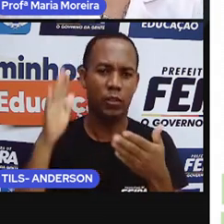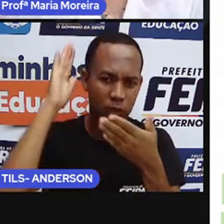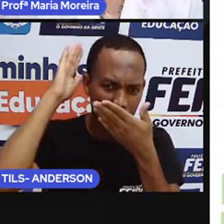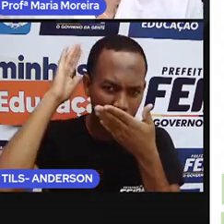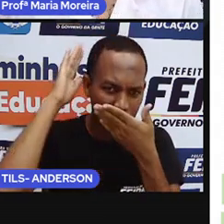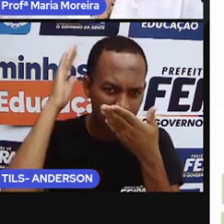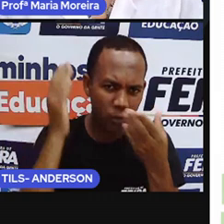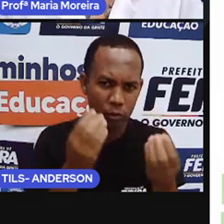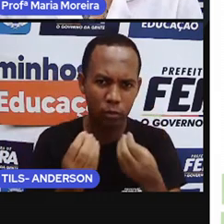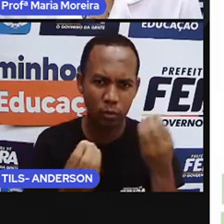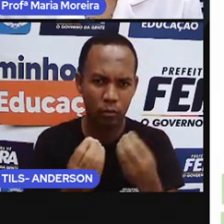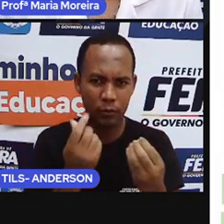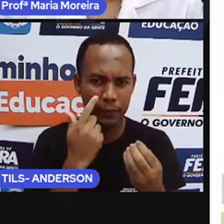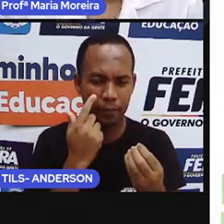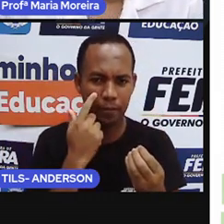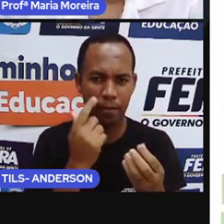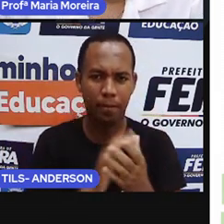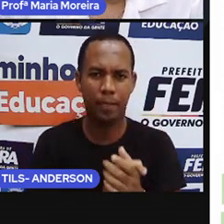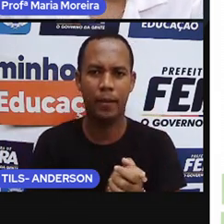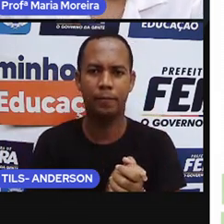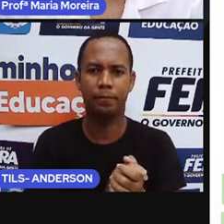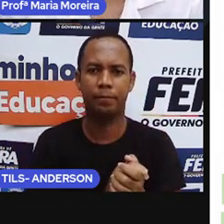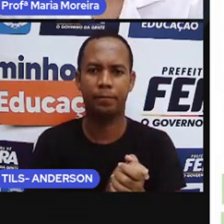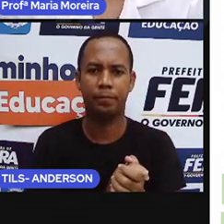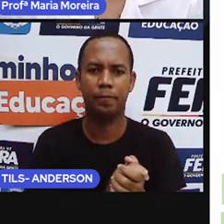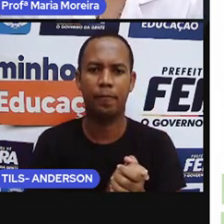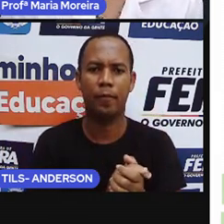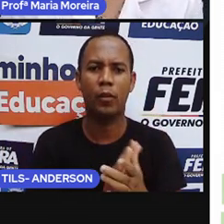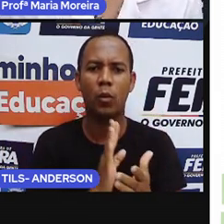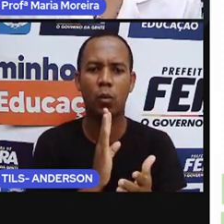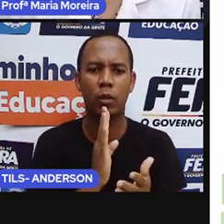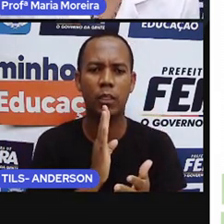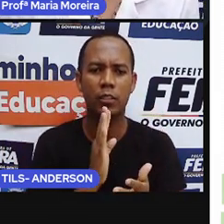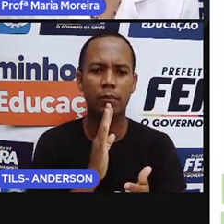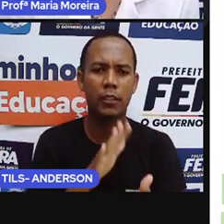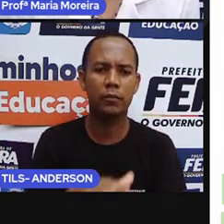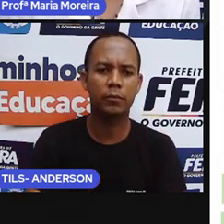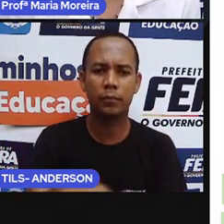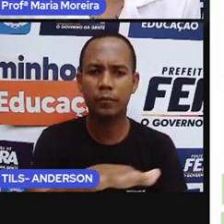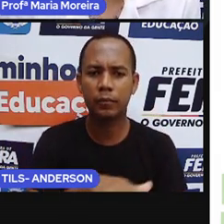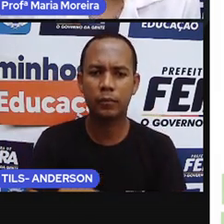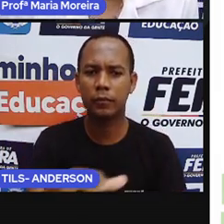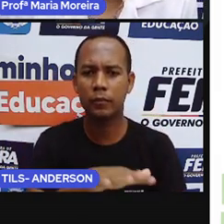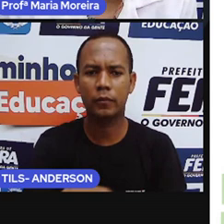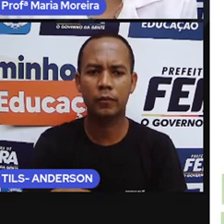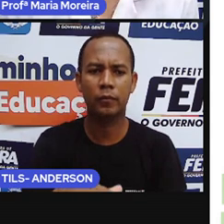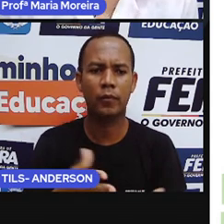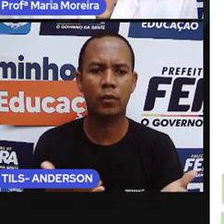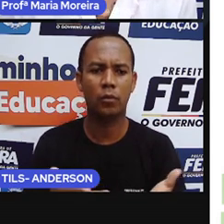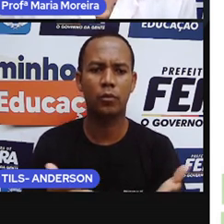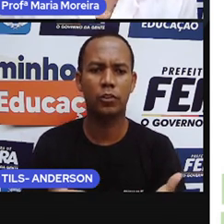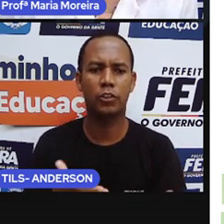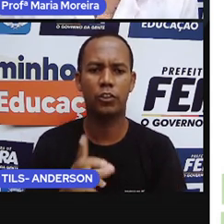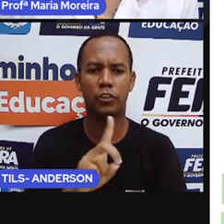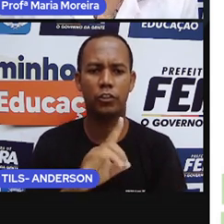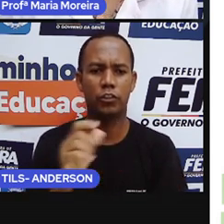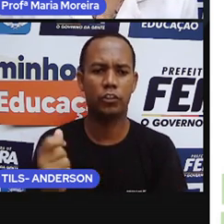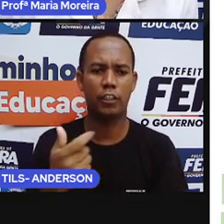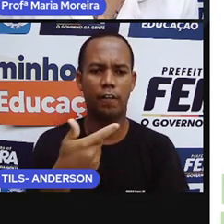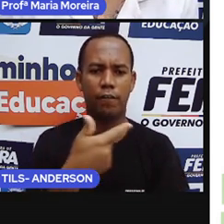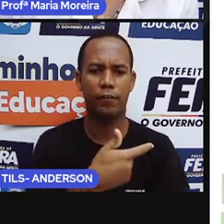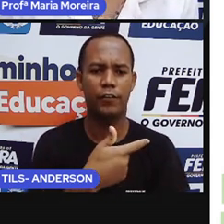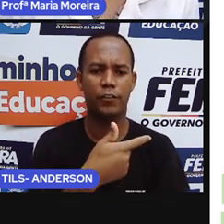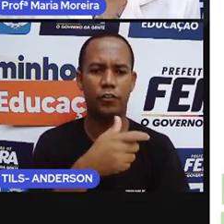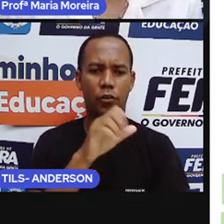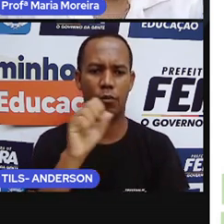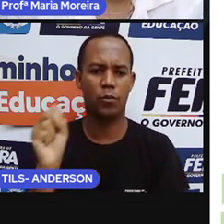assunto. Bom, a Pau já falou que é a área de conhecimento pelas ciências humanas. Hoje, dia 28, né? Do mês 4.